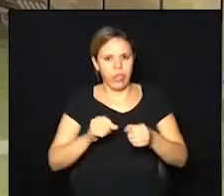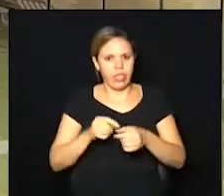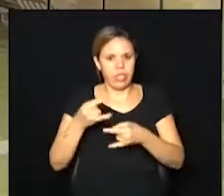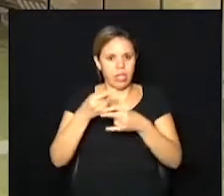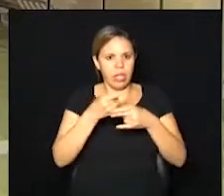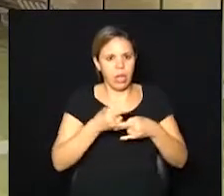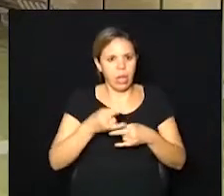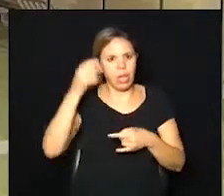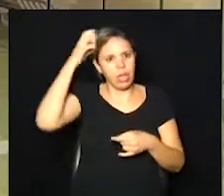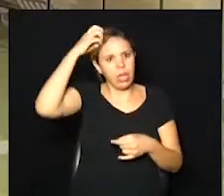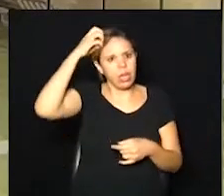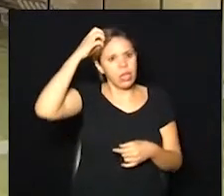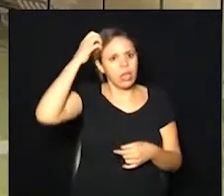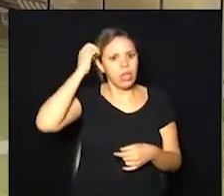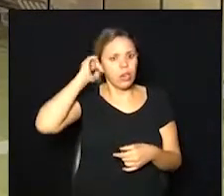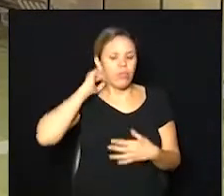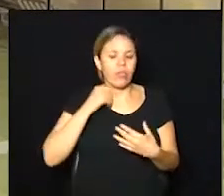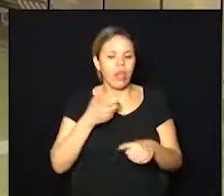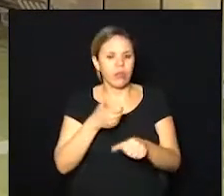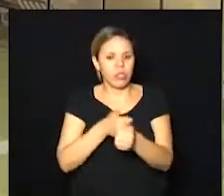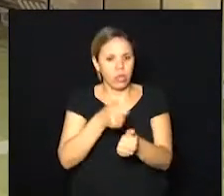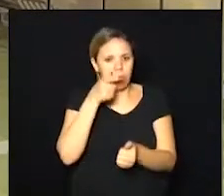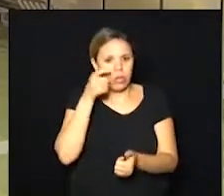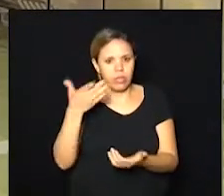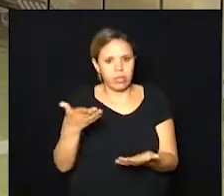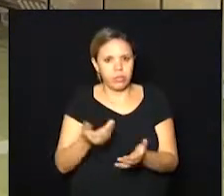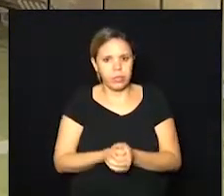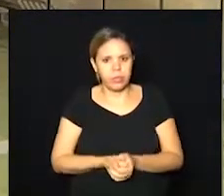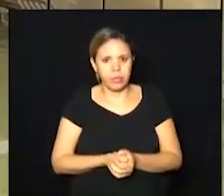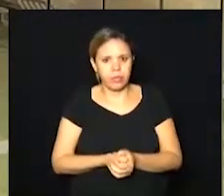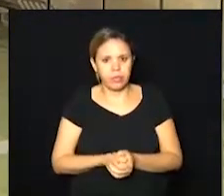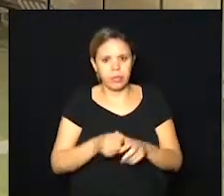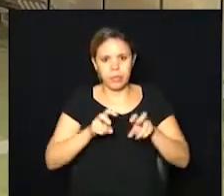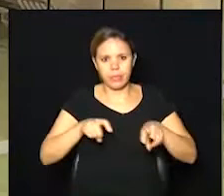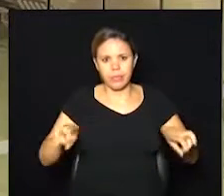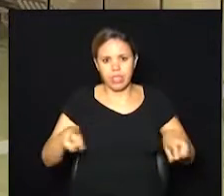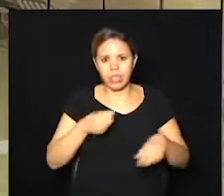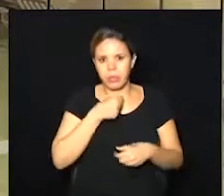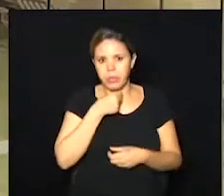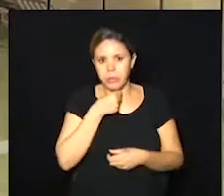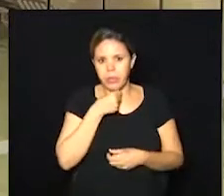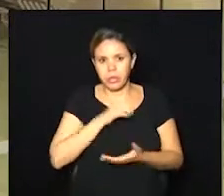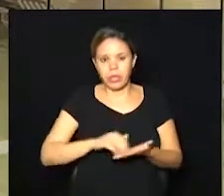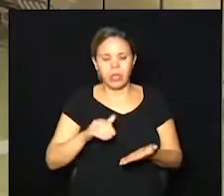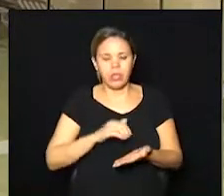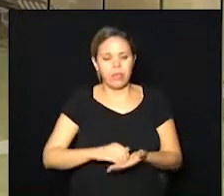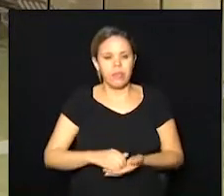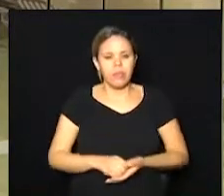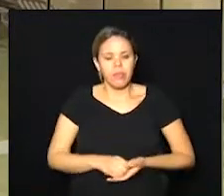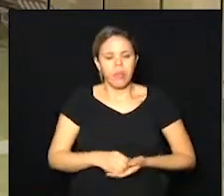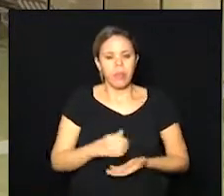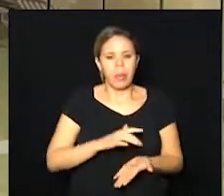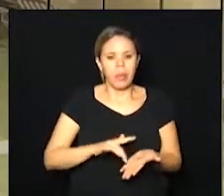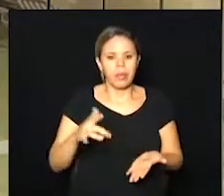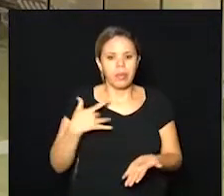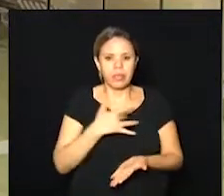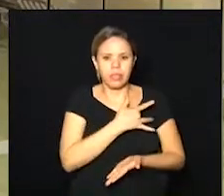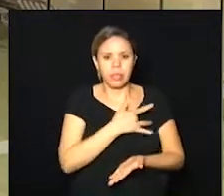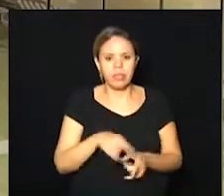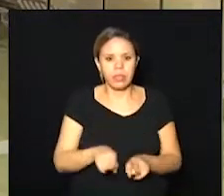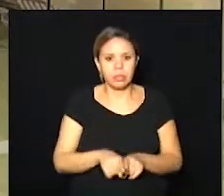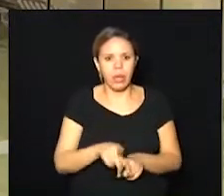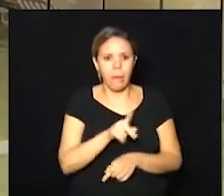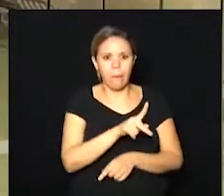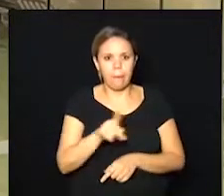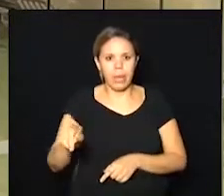coletiva. Então vamos acompanhar até lá, eles já estão se posicionando, o Secretário de Saúde está ali também, e também o